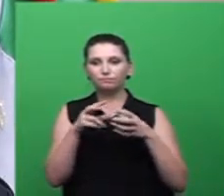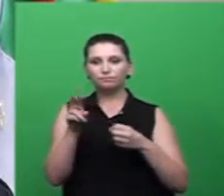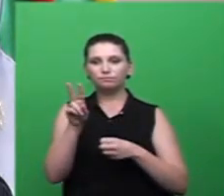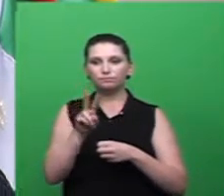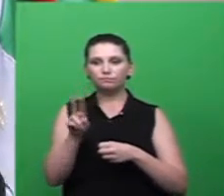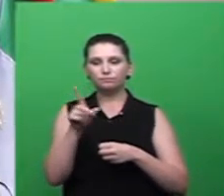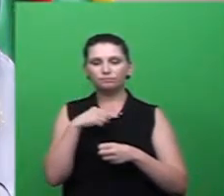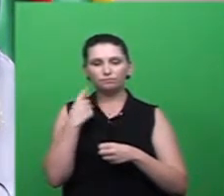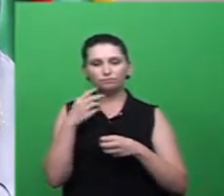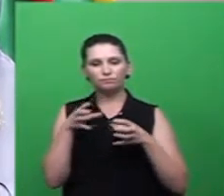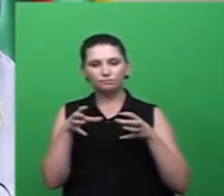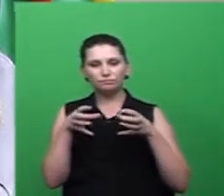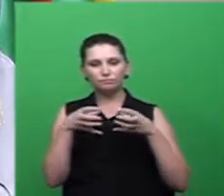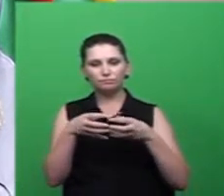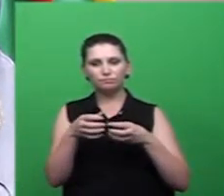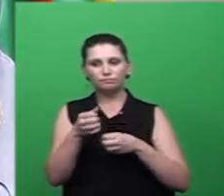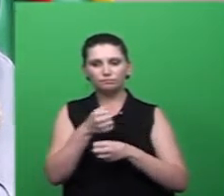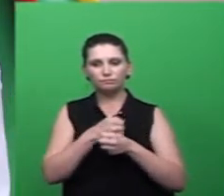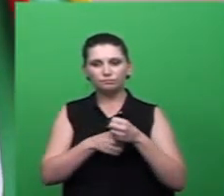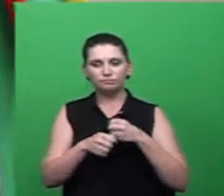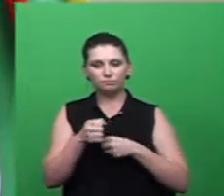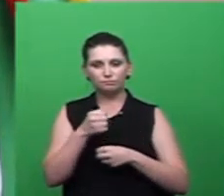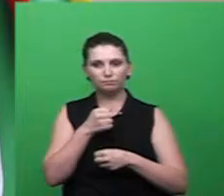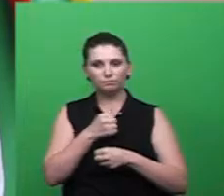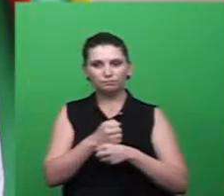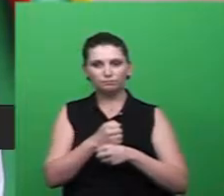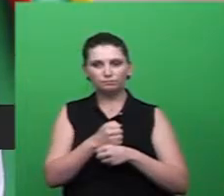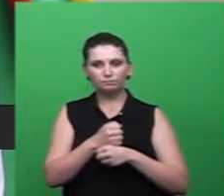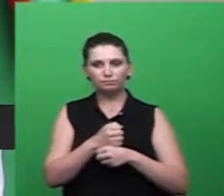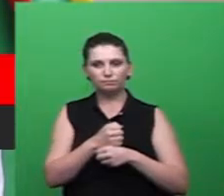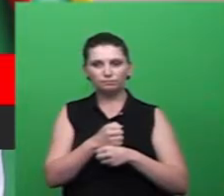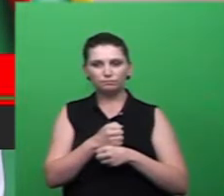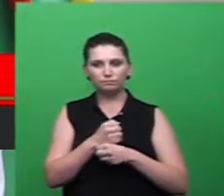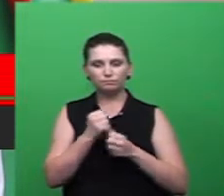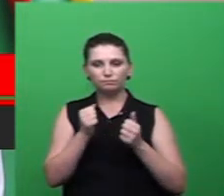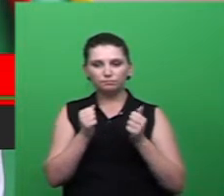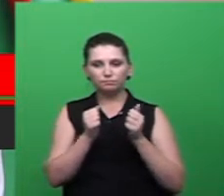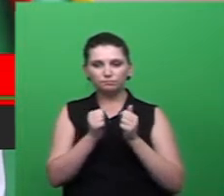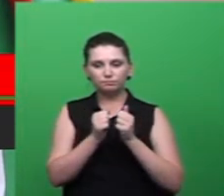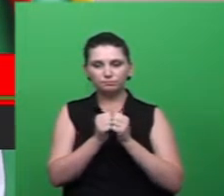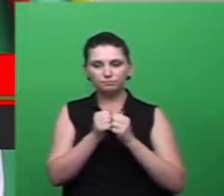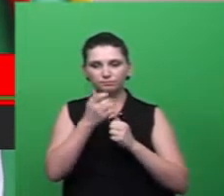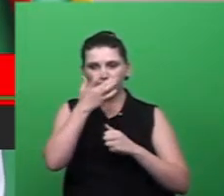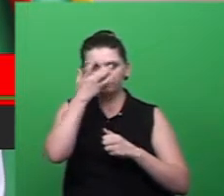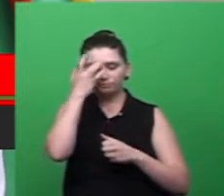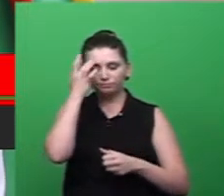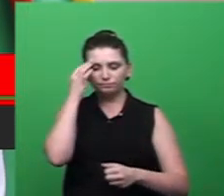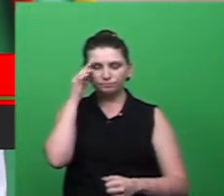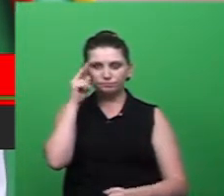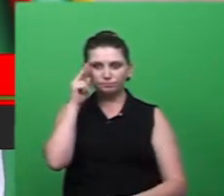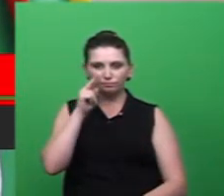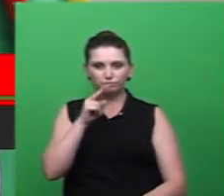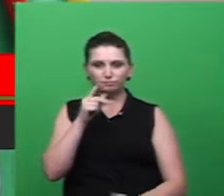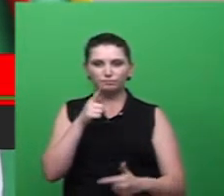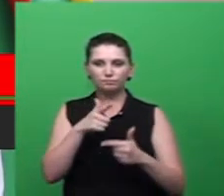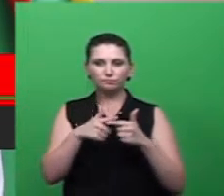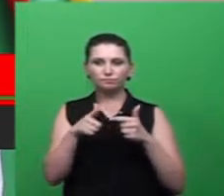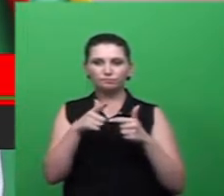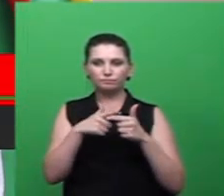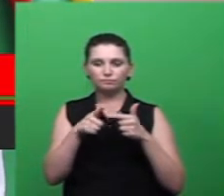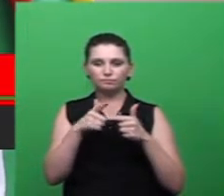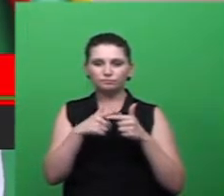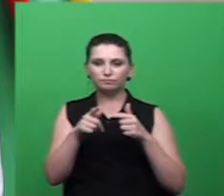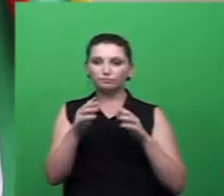mutirão lá, até o Ricardinho também estava presente, que é morador do bairro. E a gente viu a situação que se encontra aquela escola, é uma escola